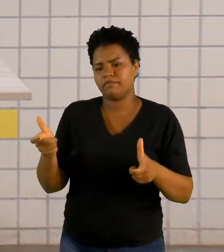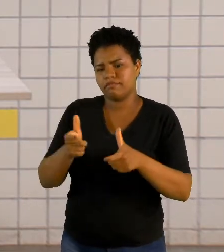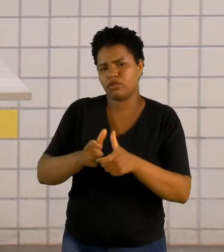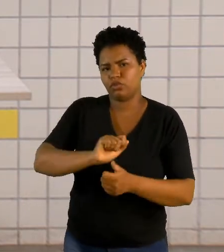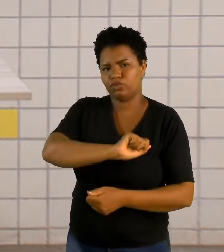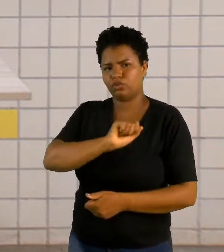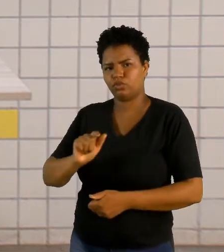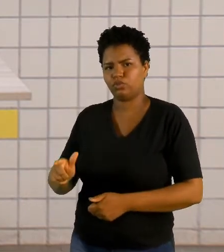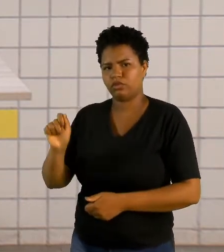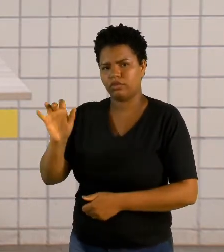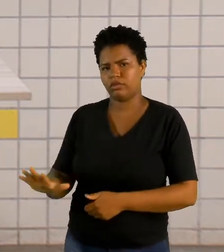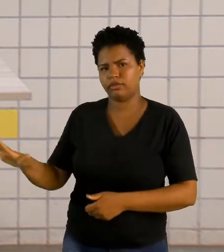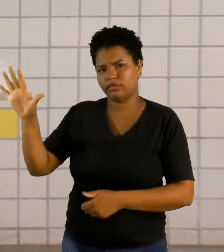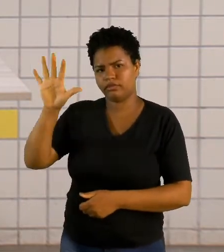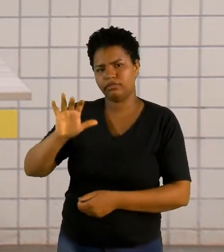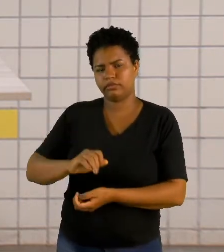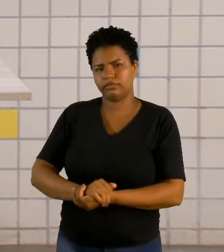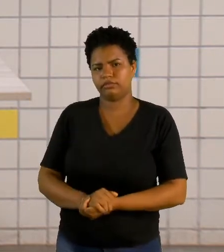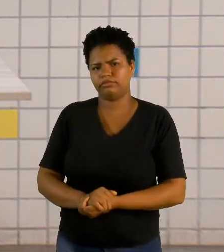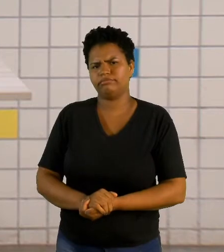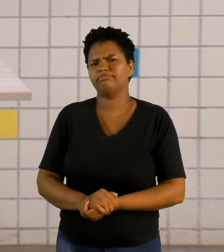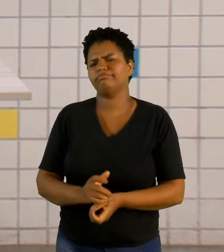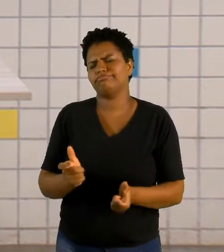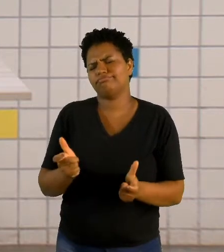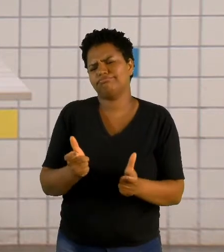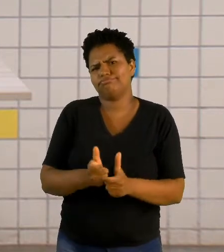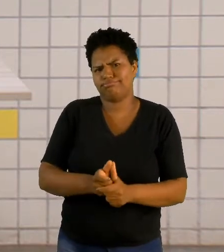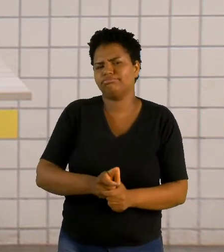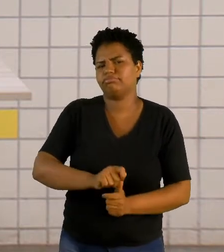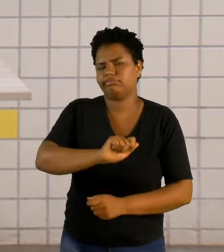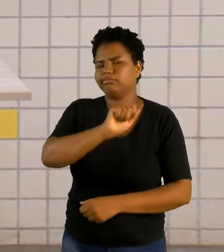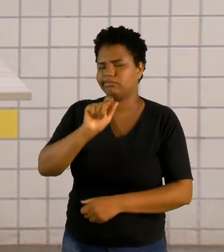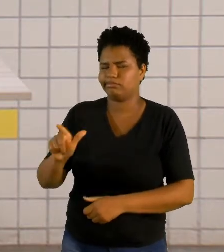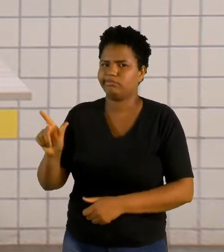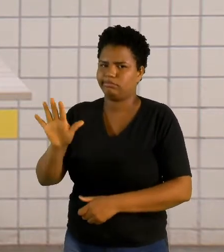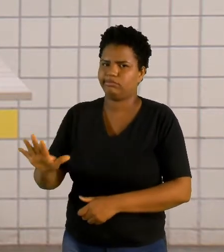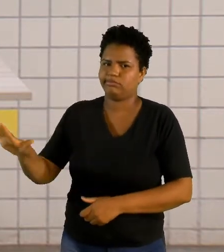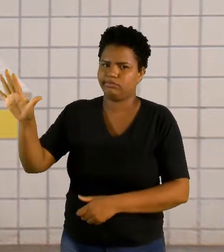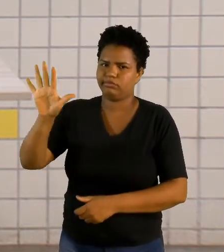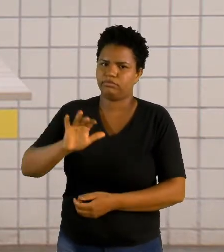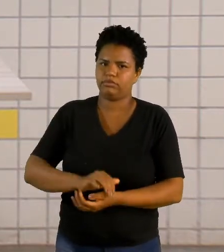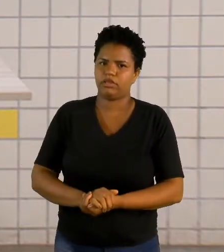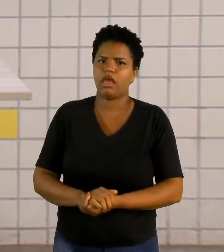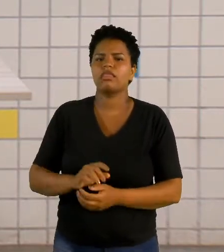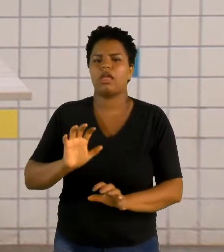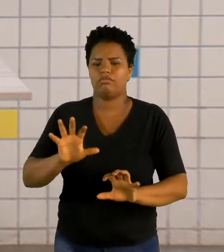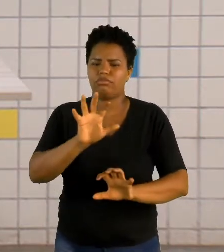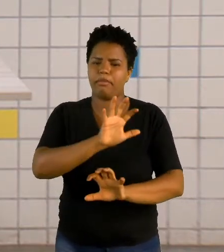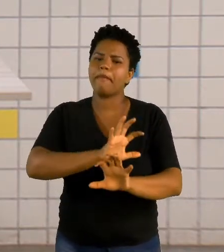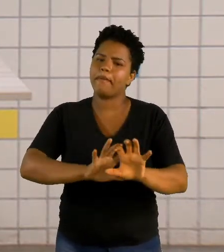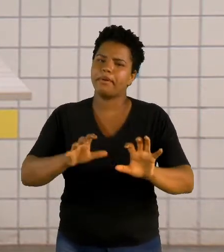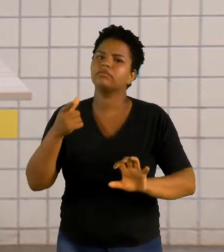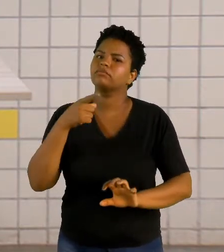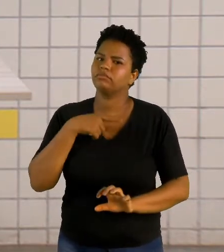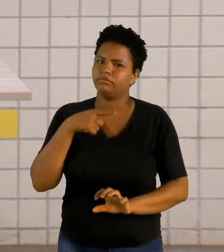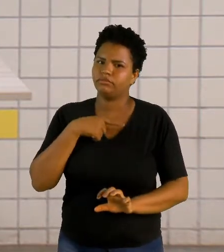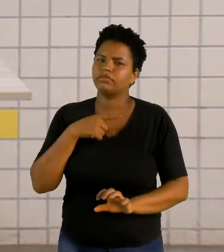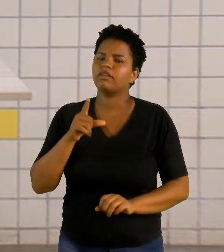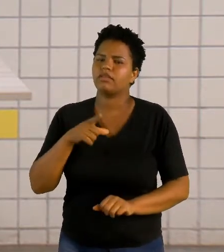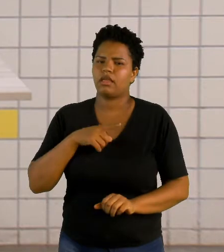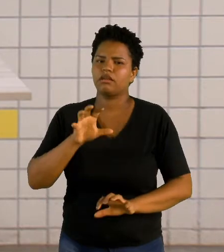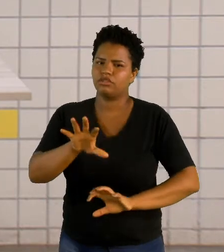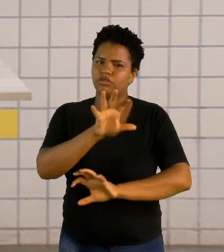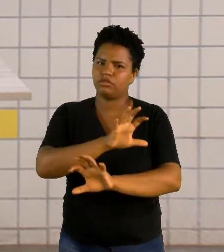Ásia, mesmo sendo bem menor do que a Ásia, ela também é dividida em regiões. Eu também vou ter a regionalização da